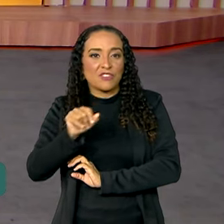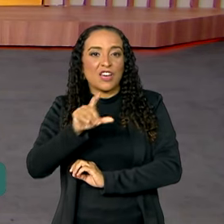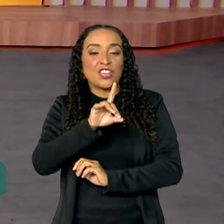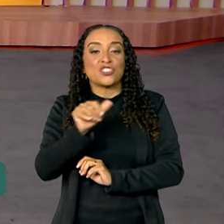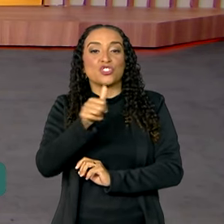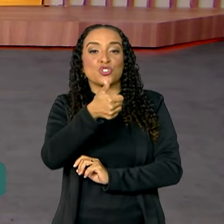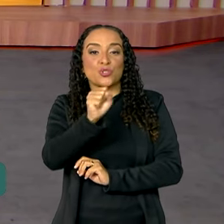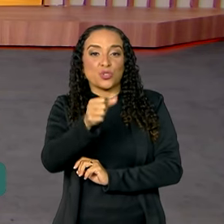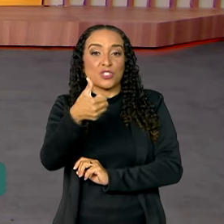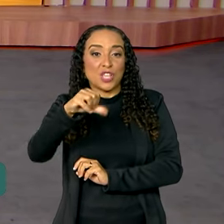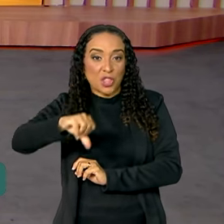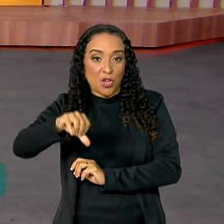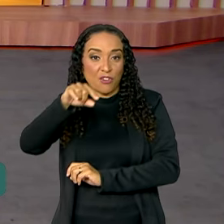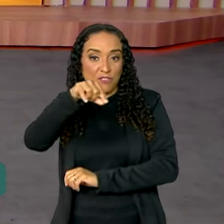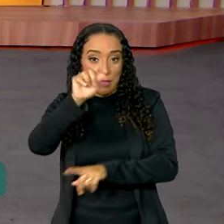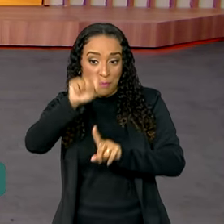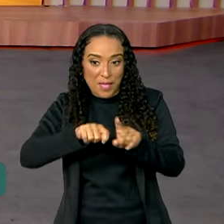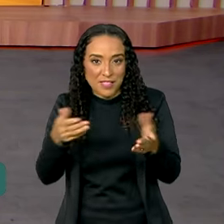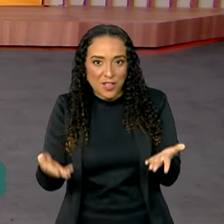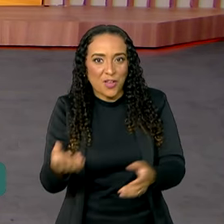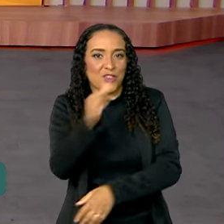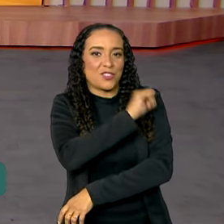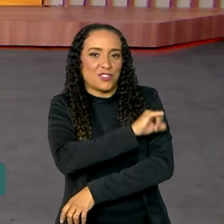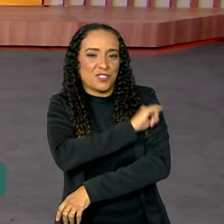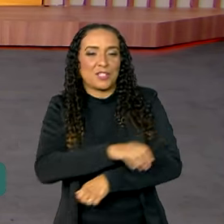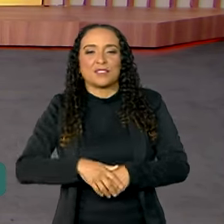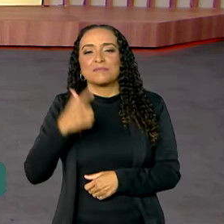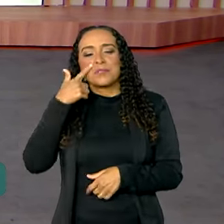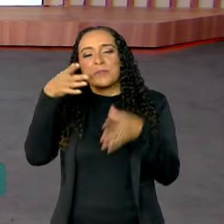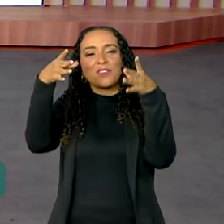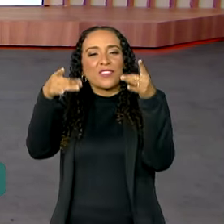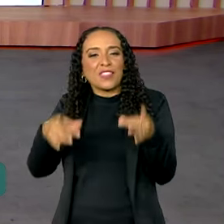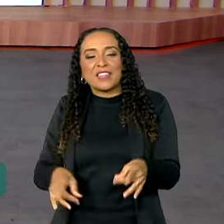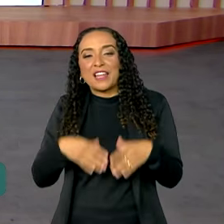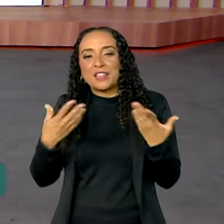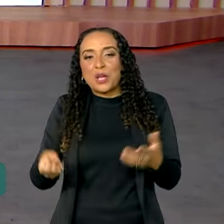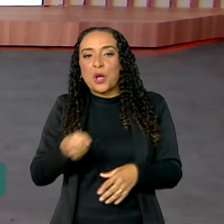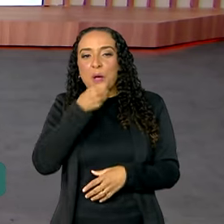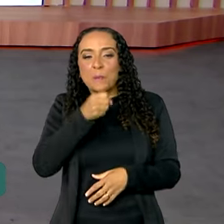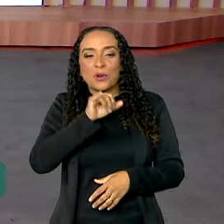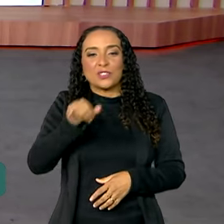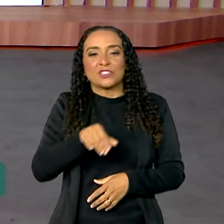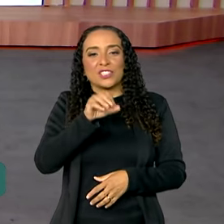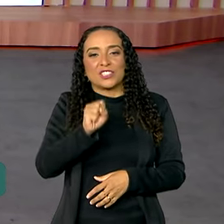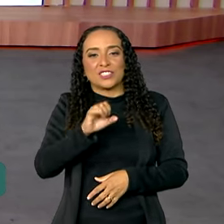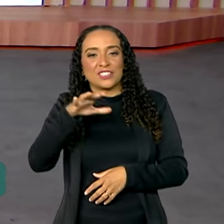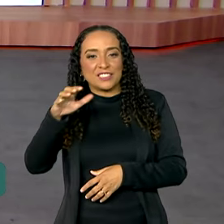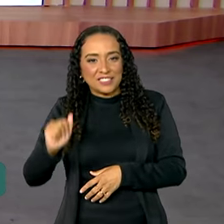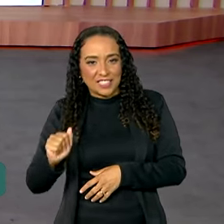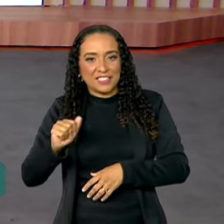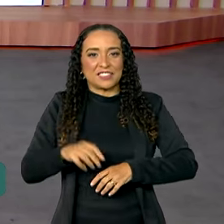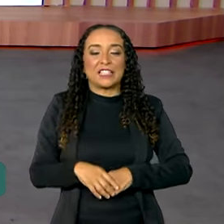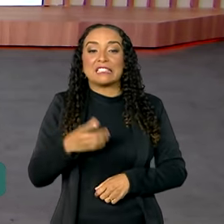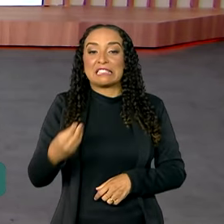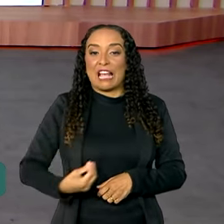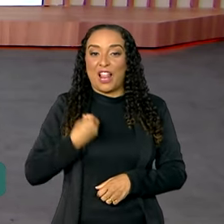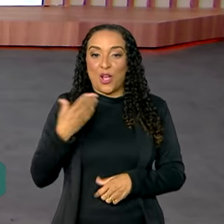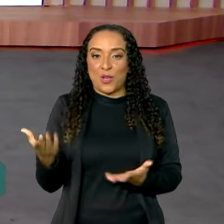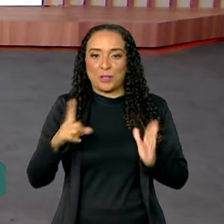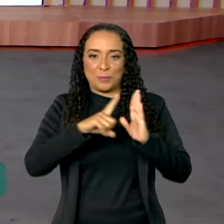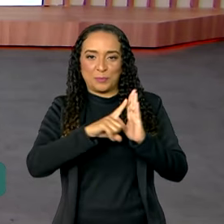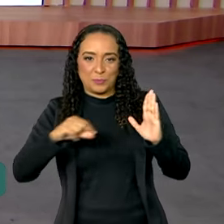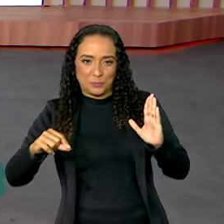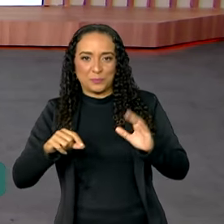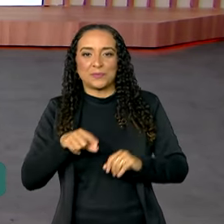nos dias 18 e 19 deste mês no Rio de Janeiro. Vamos saber os detalhes, então, com a nossa repórter Jéssica Gonçalves, que está lá no